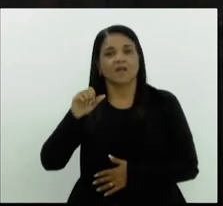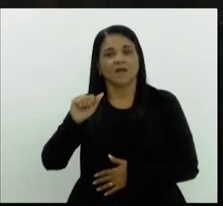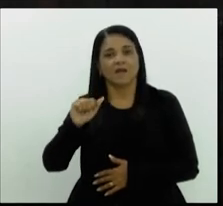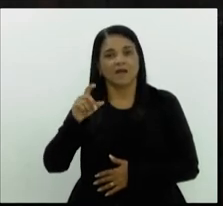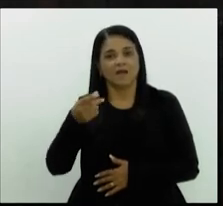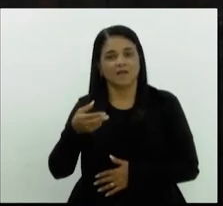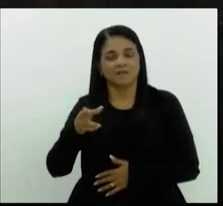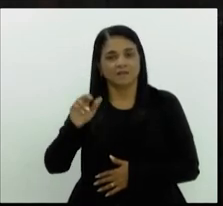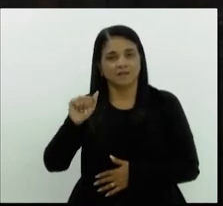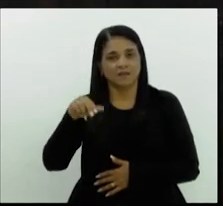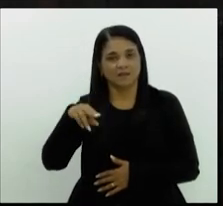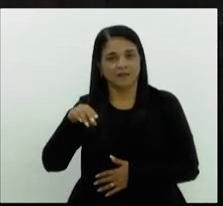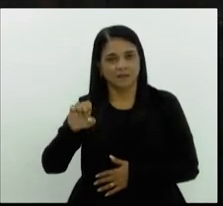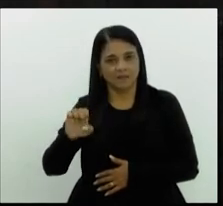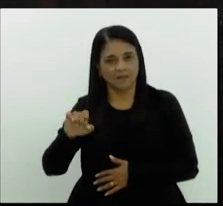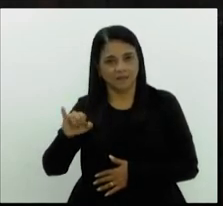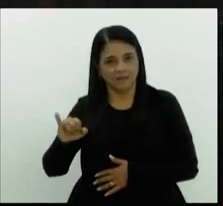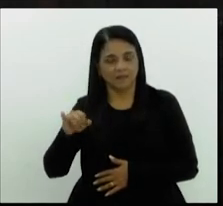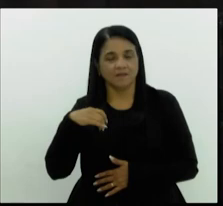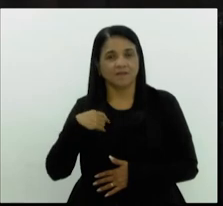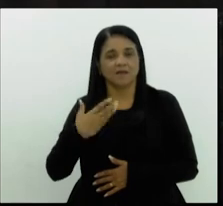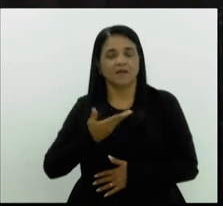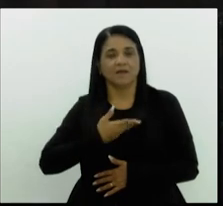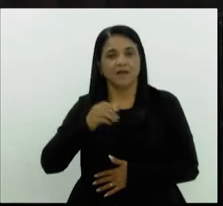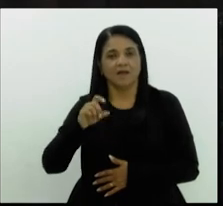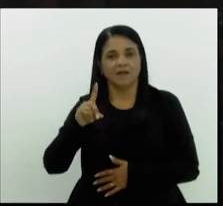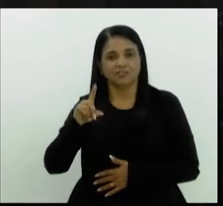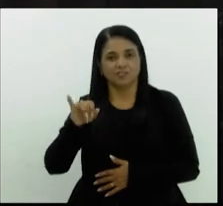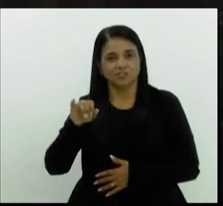Adila, o Aelson,